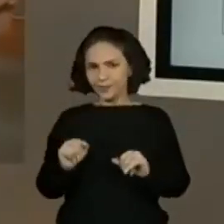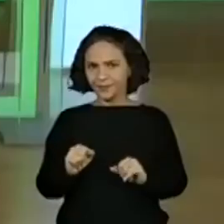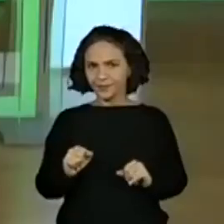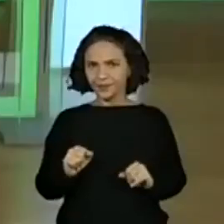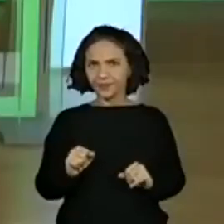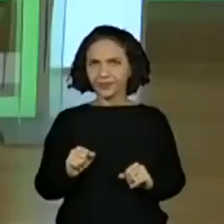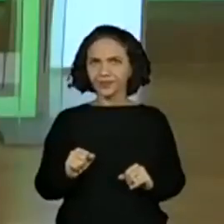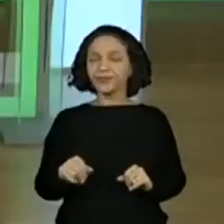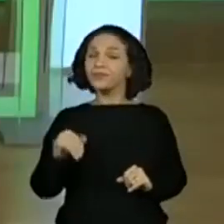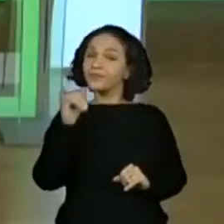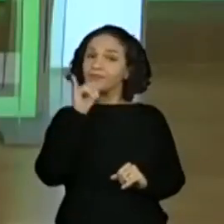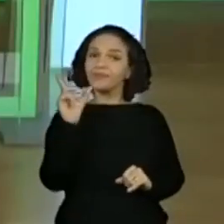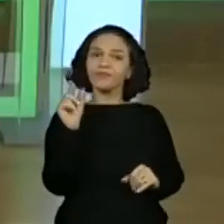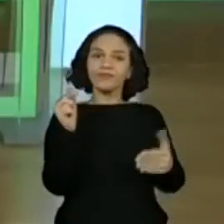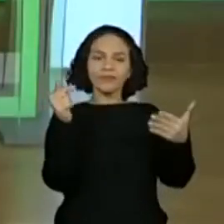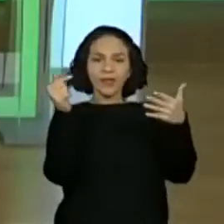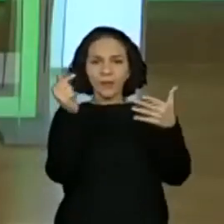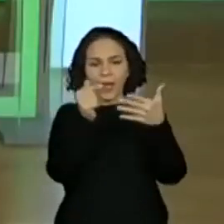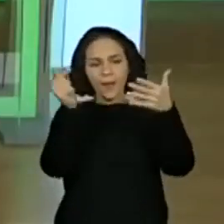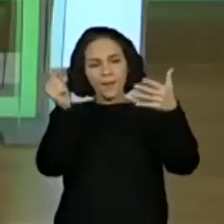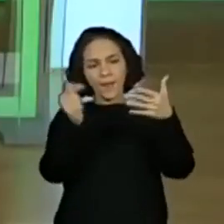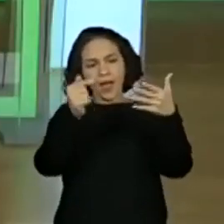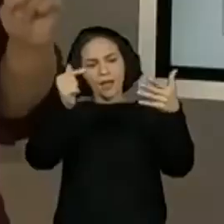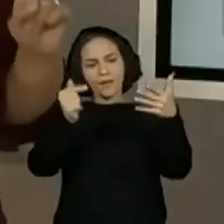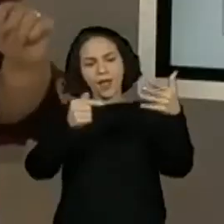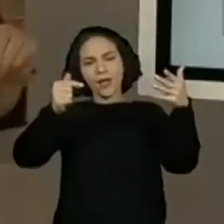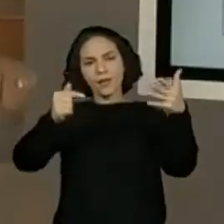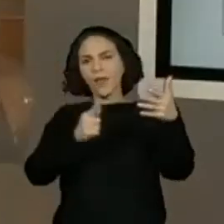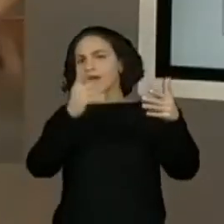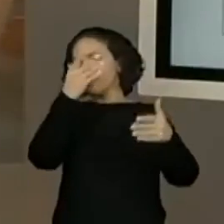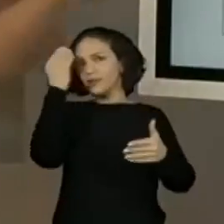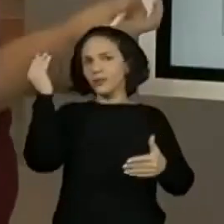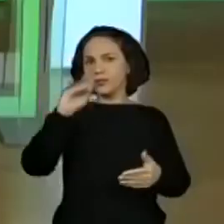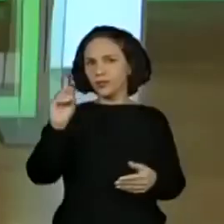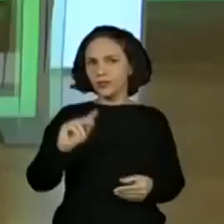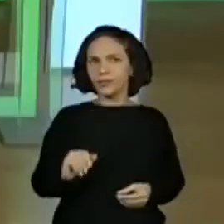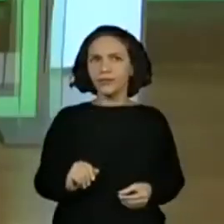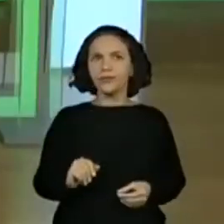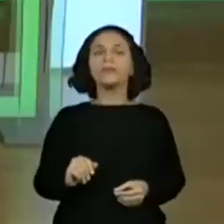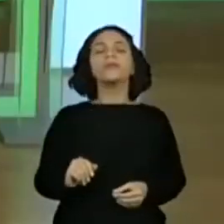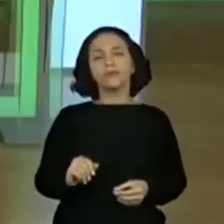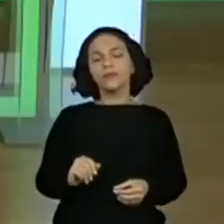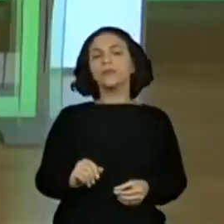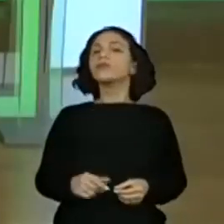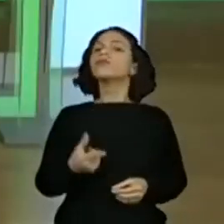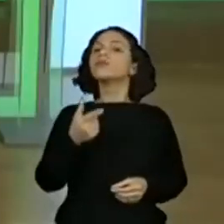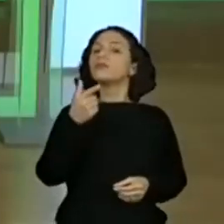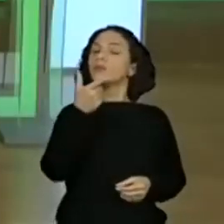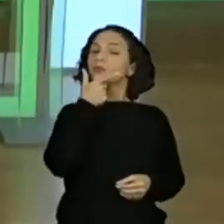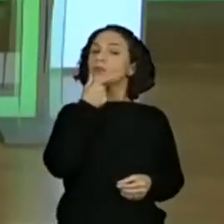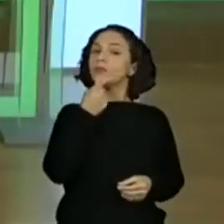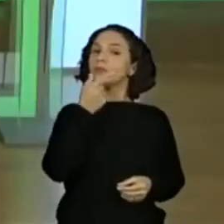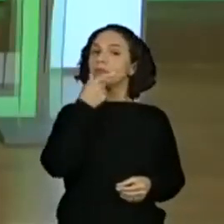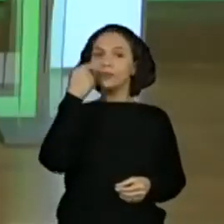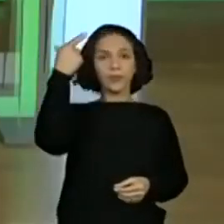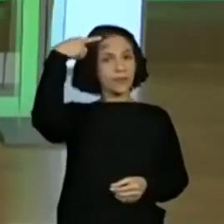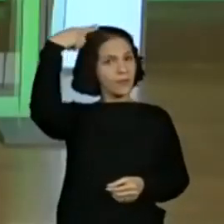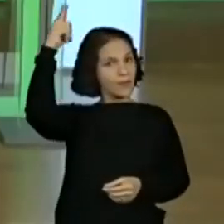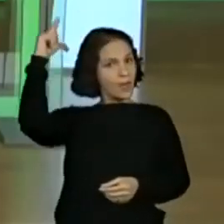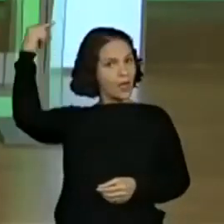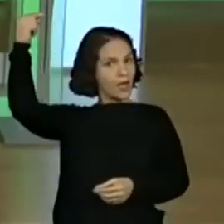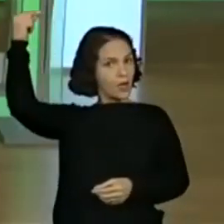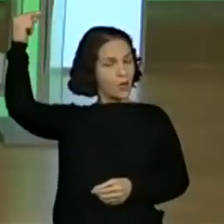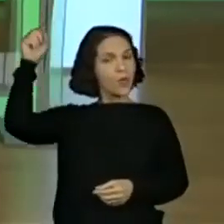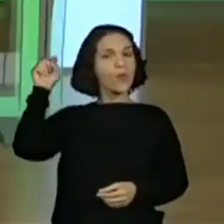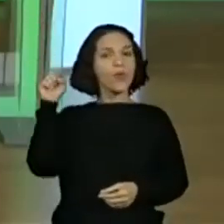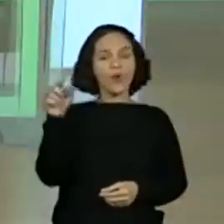guardião. É como se fossem tópicos, só para a gente não esquecer. Só para a gente não esquecer. Então, tem um guardião. Tem um mago guardião. Então, vou colocar aqui mago,